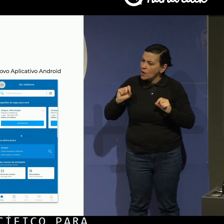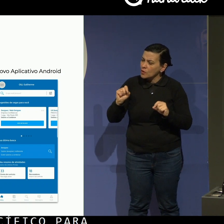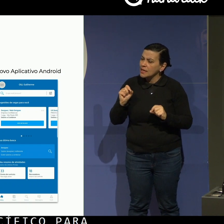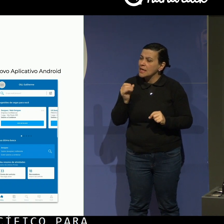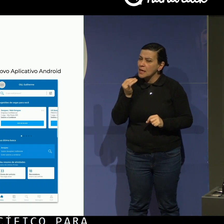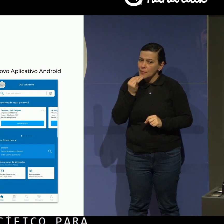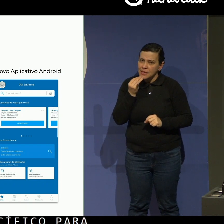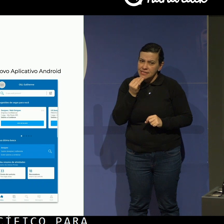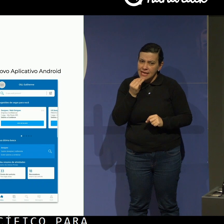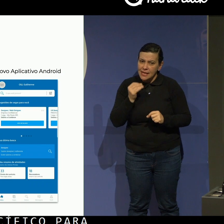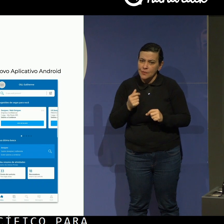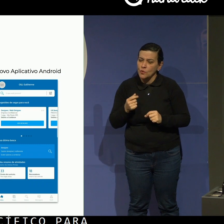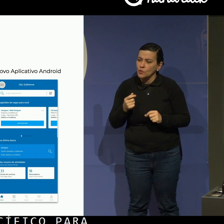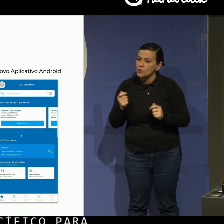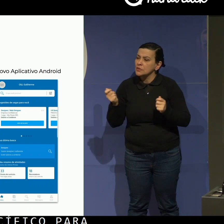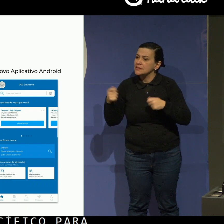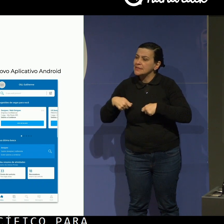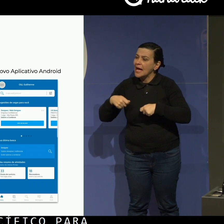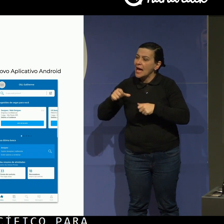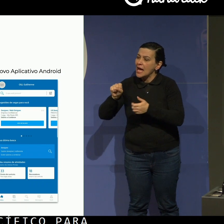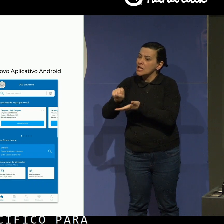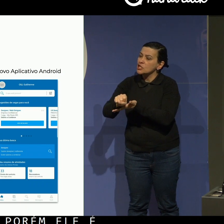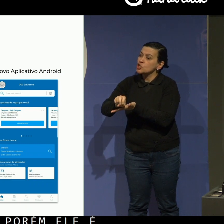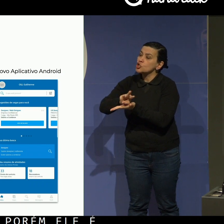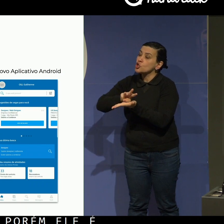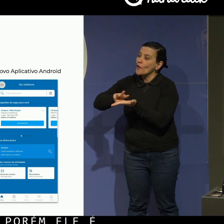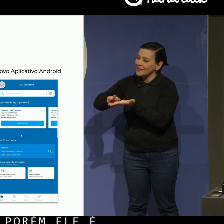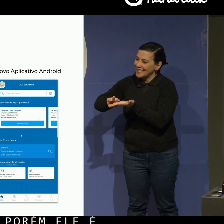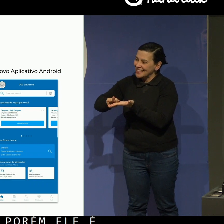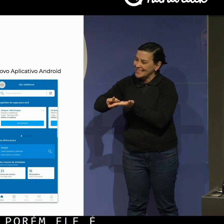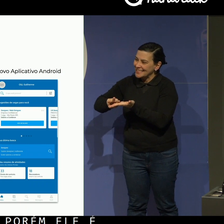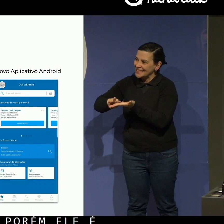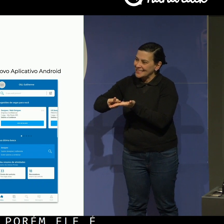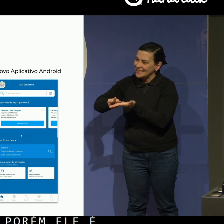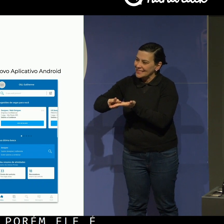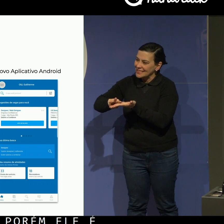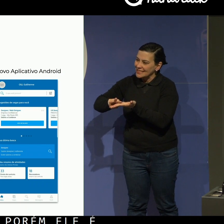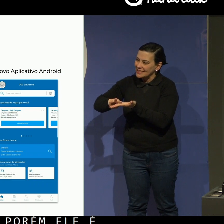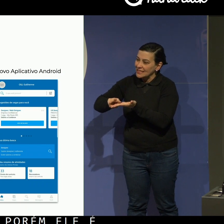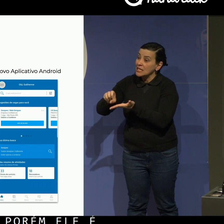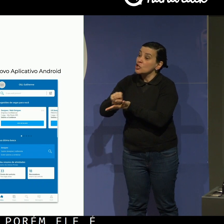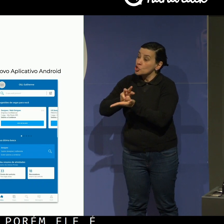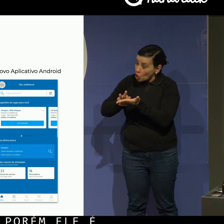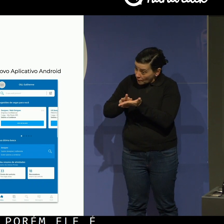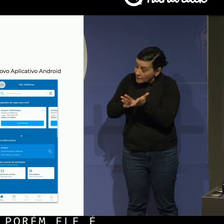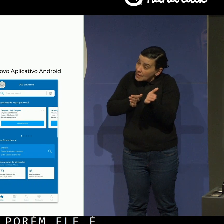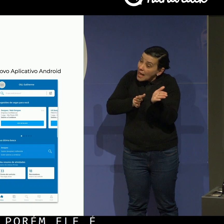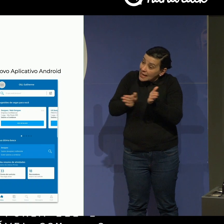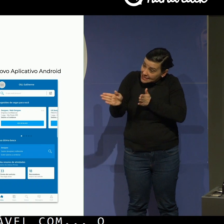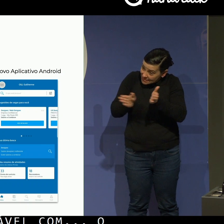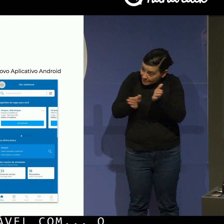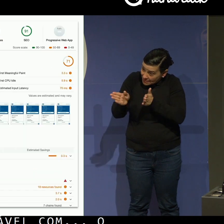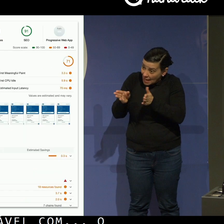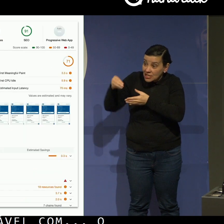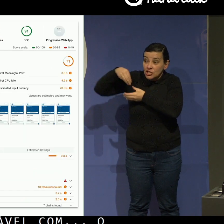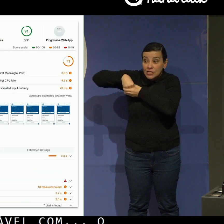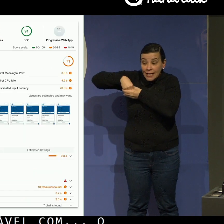que é o software de acessibilidade do Android.